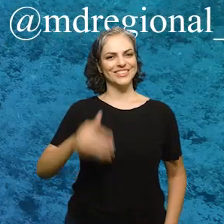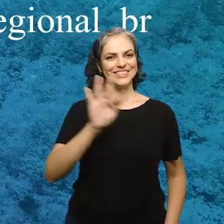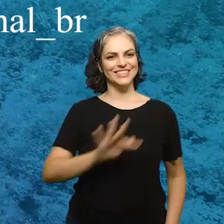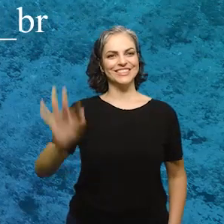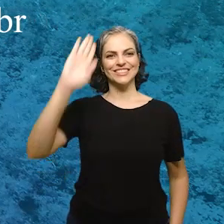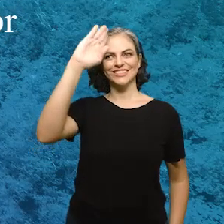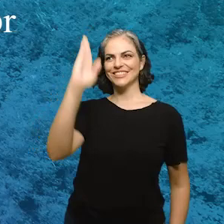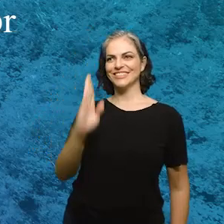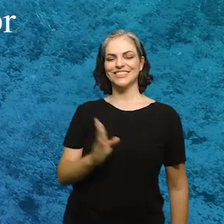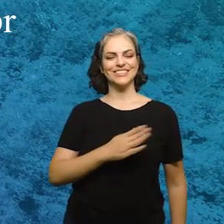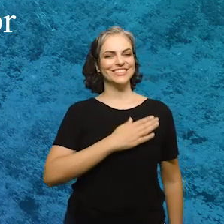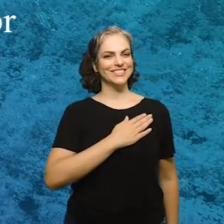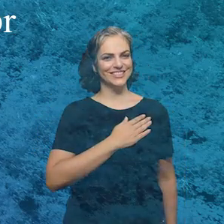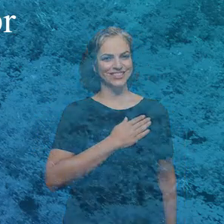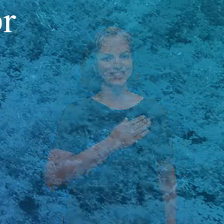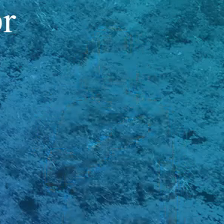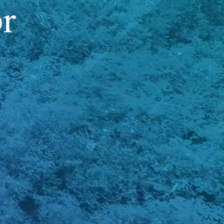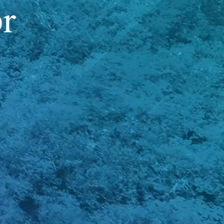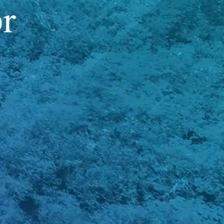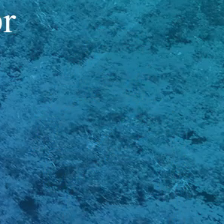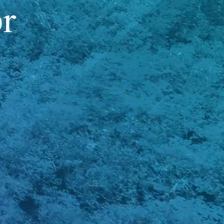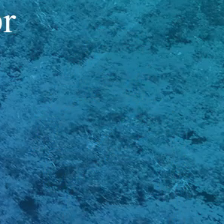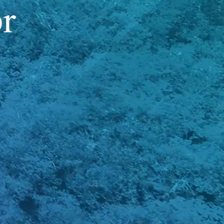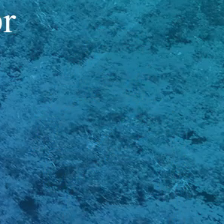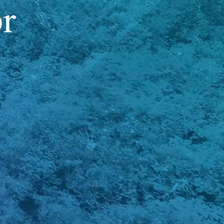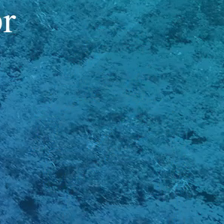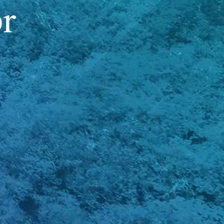Desenvolvimento Regional, Governo Federal, Pátria Amada Brasil.